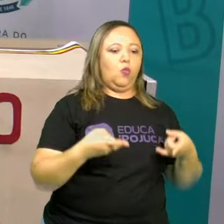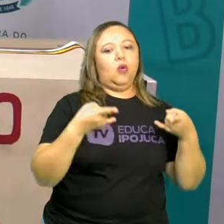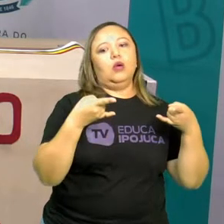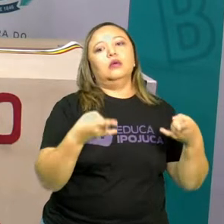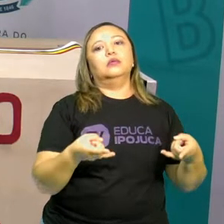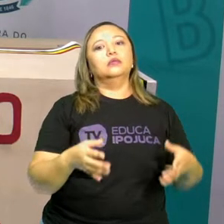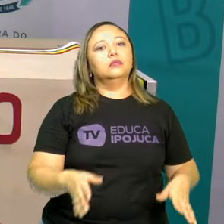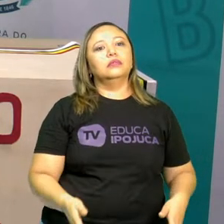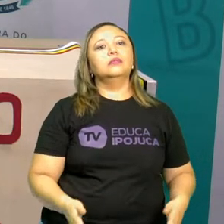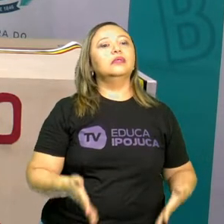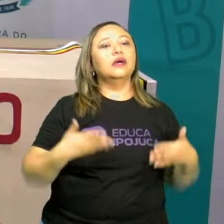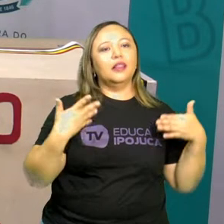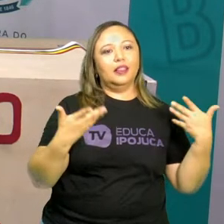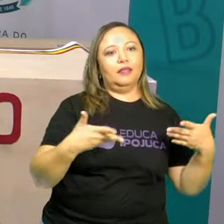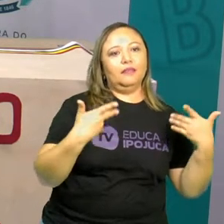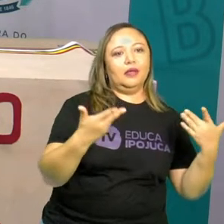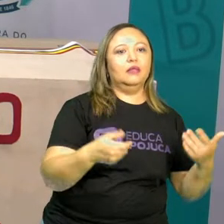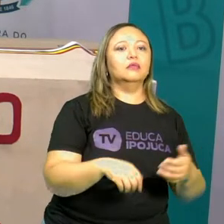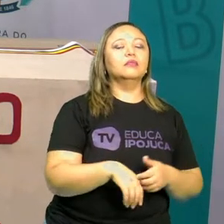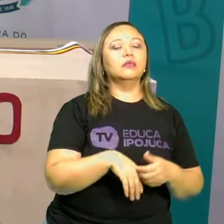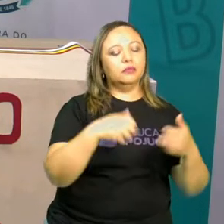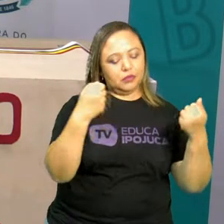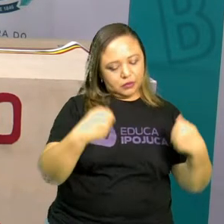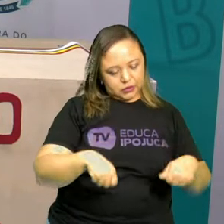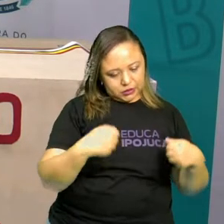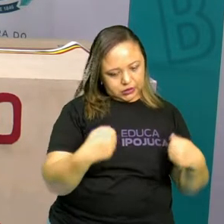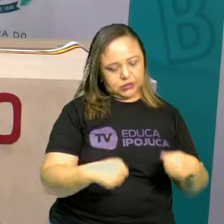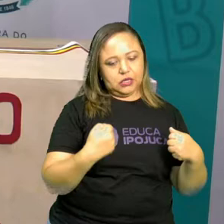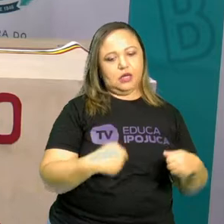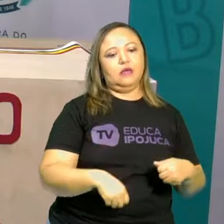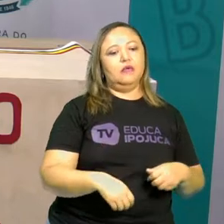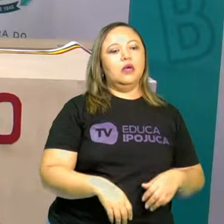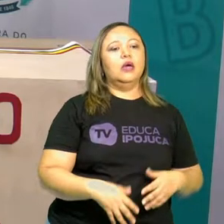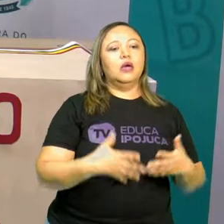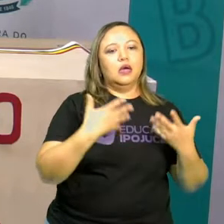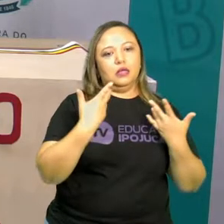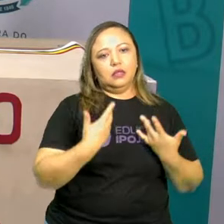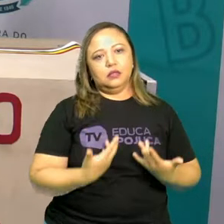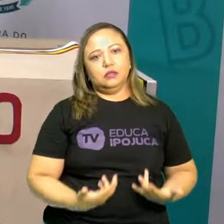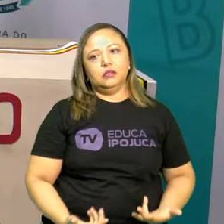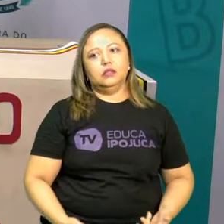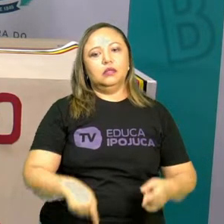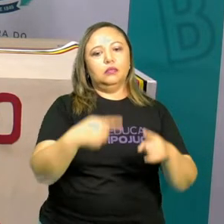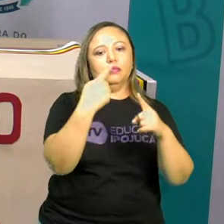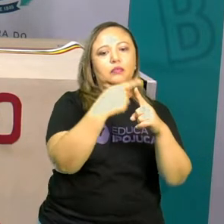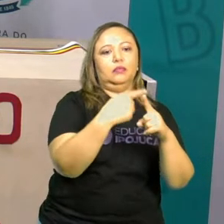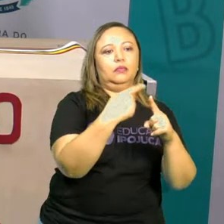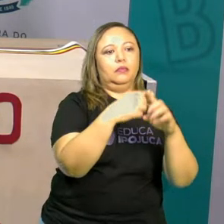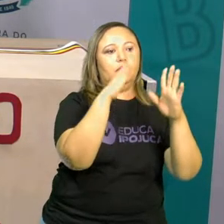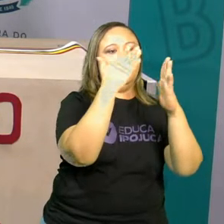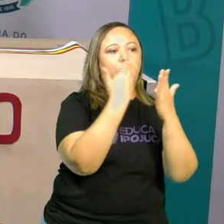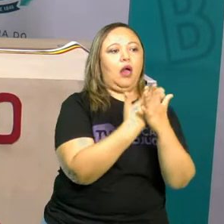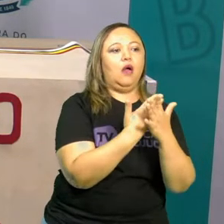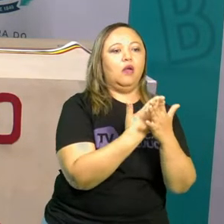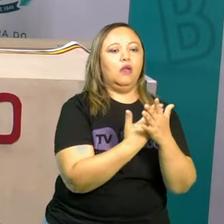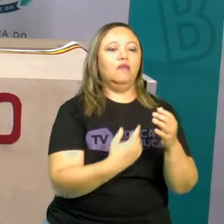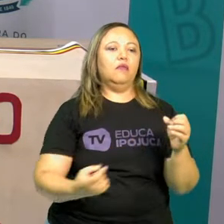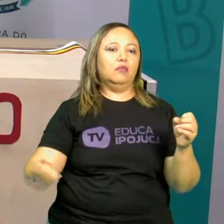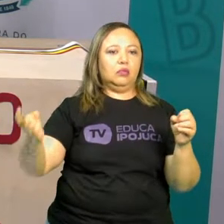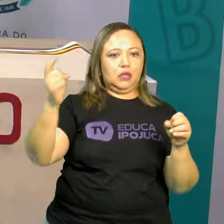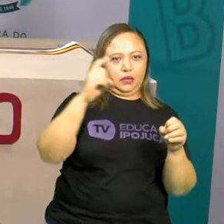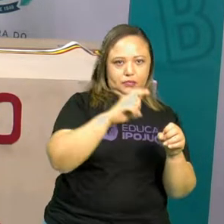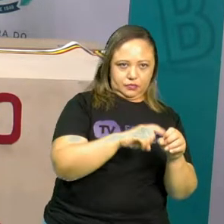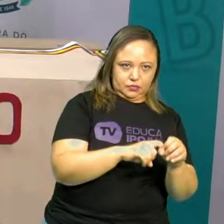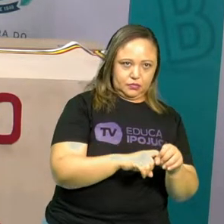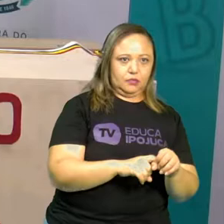mas era hora de descansar, pois logo as aulas iriam voltar. A grande notícia deu